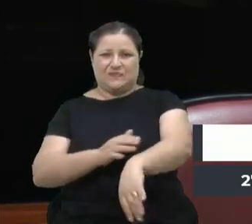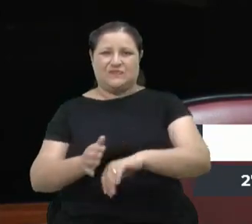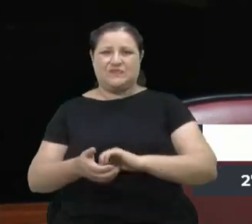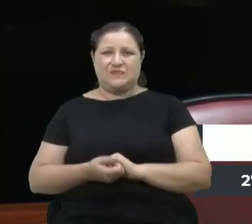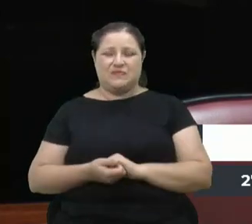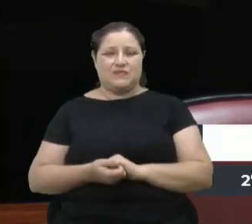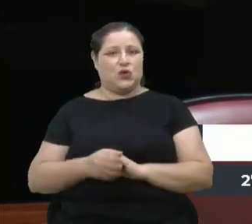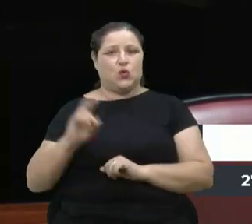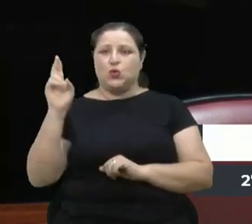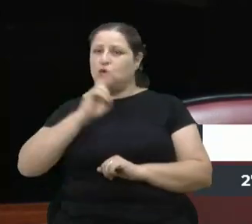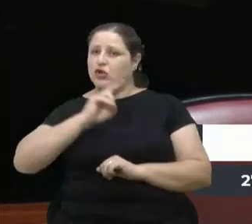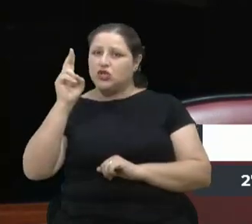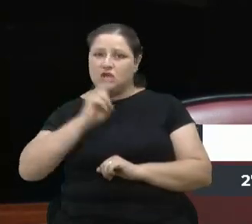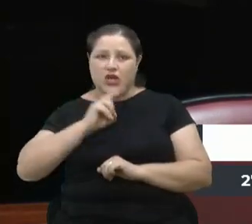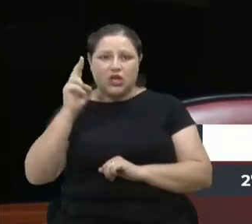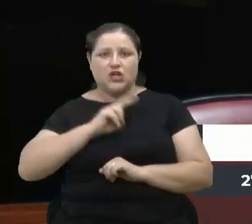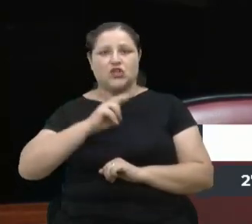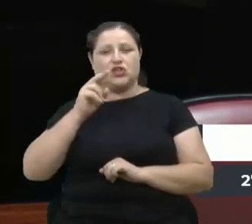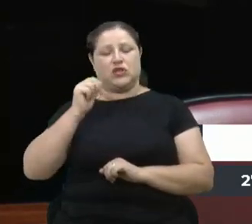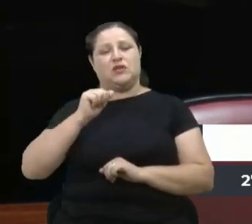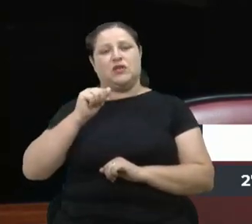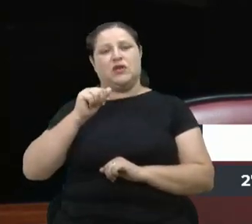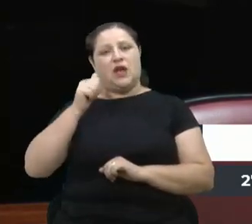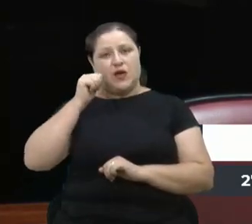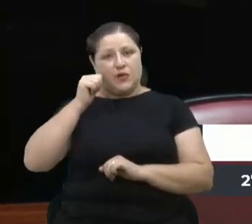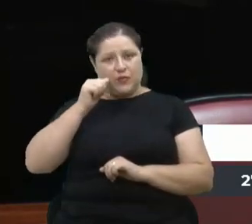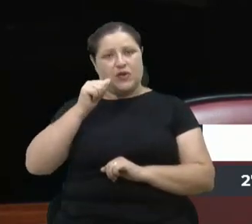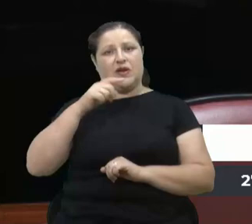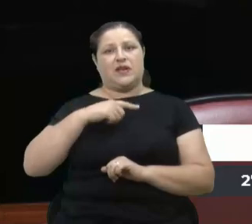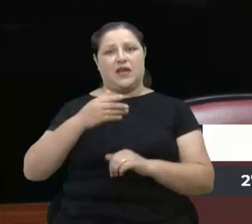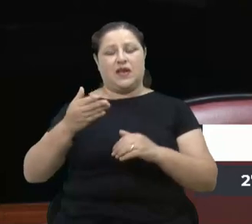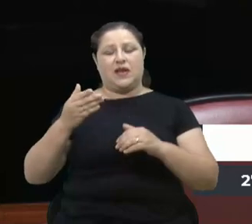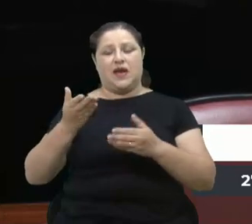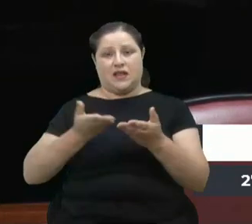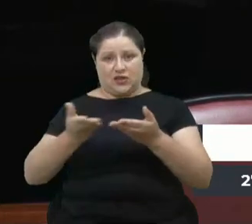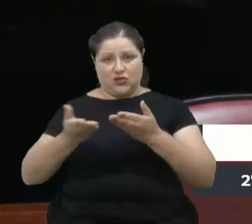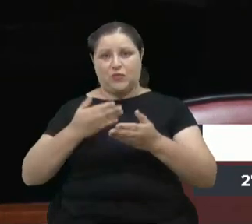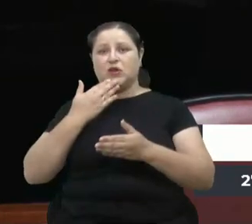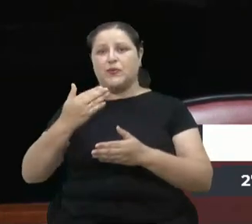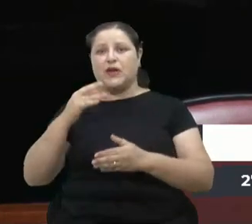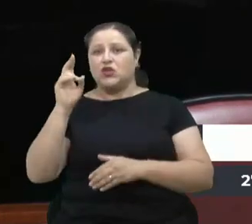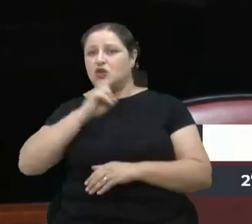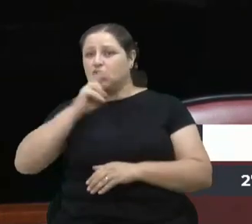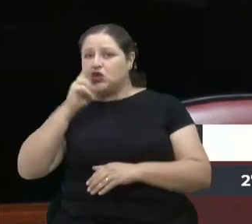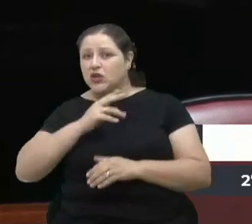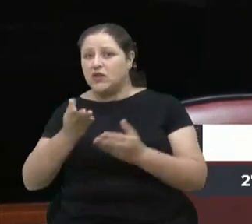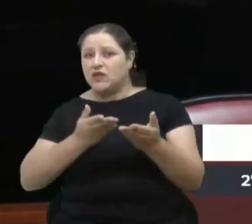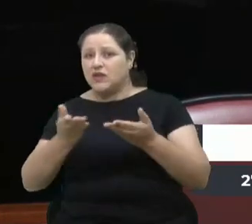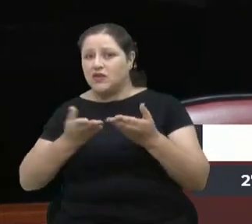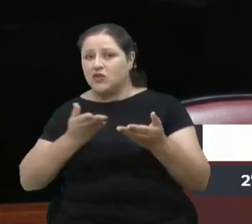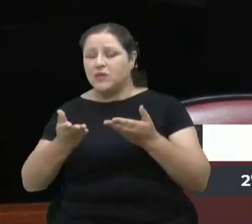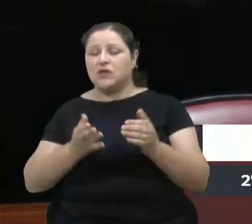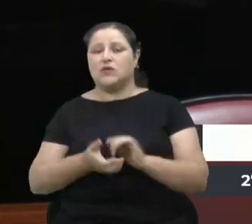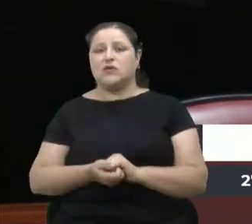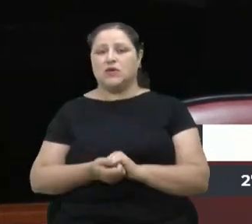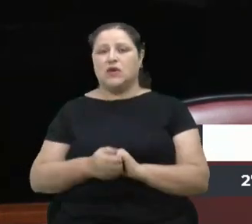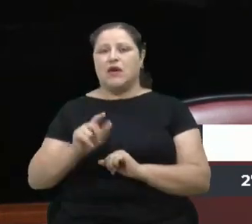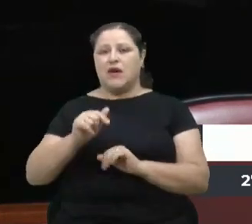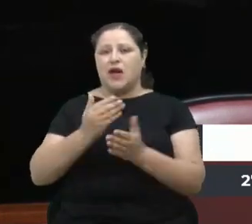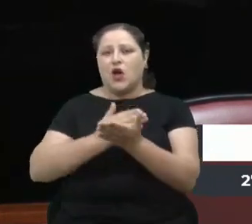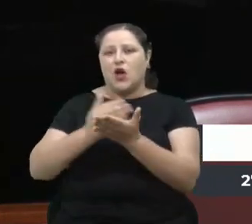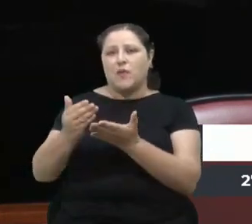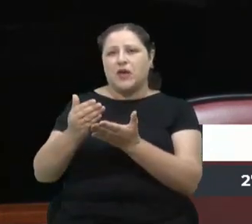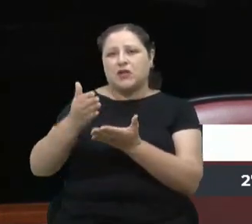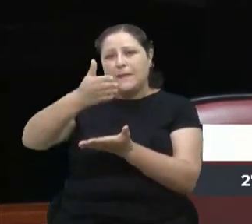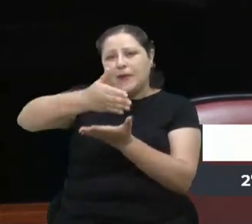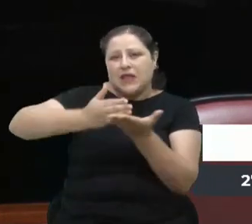urgente, está no atendimento dela, urgente para ser atendida, isso foi no início,